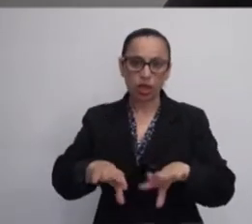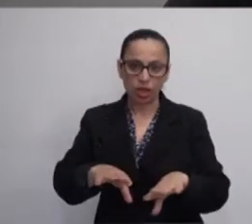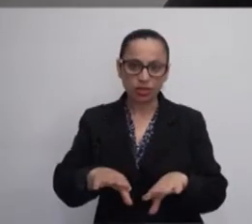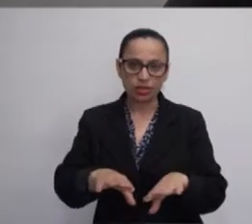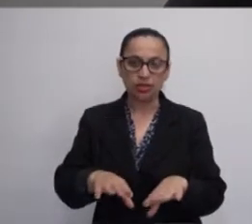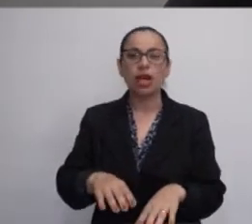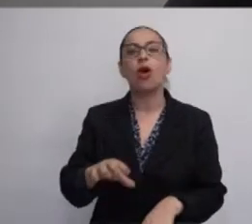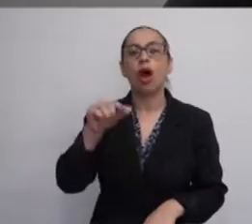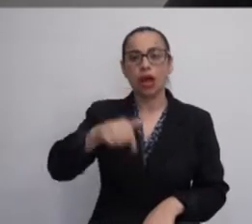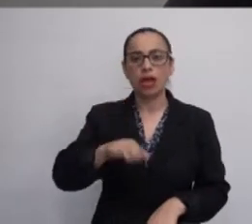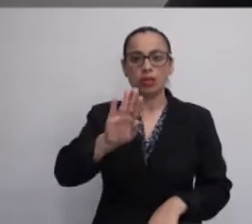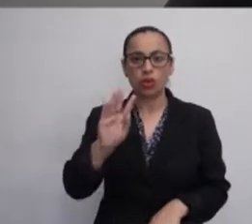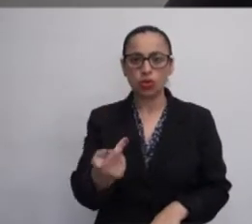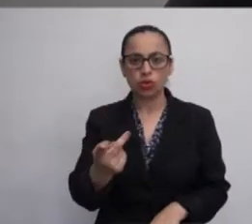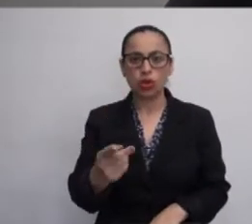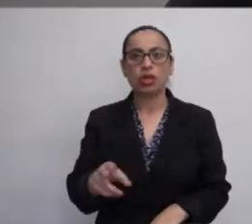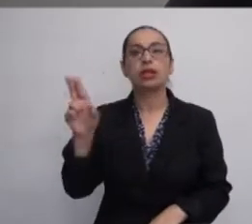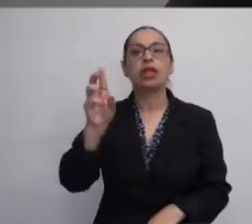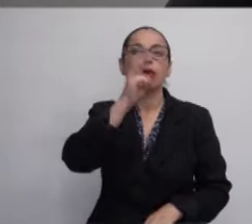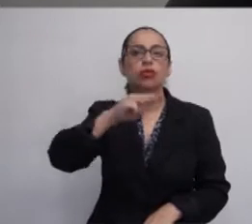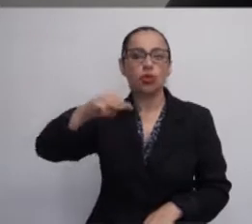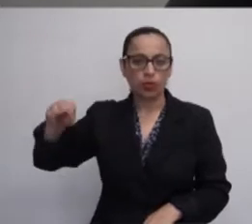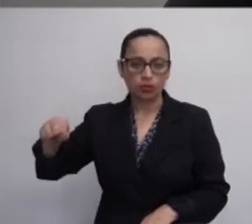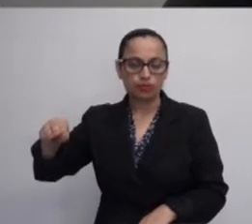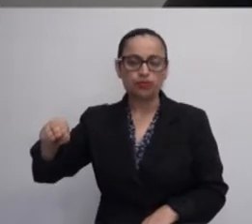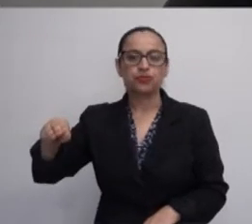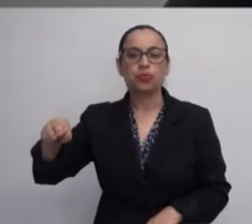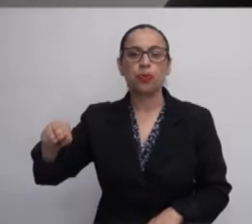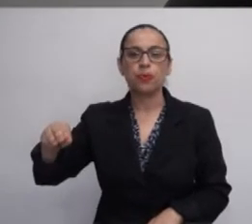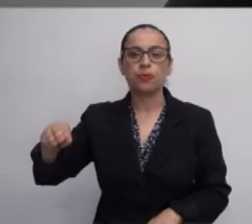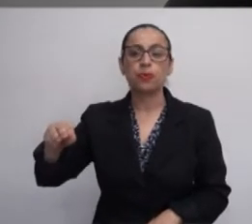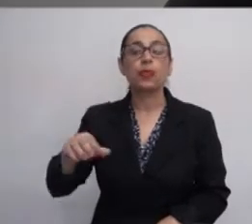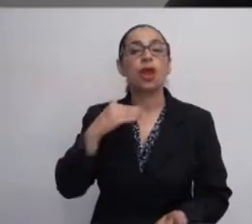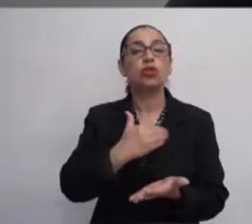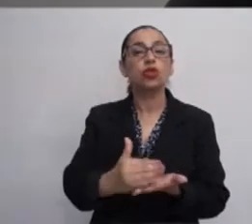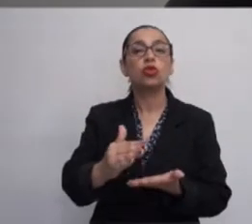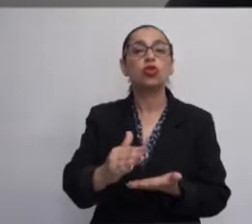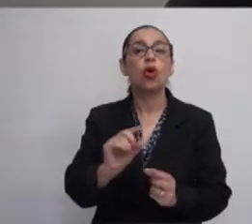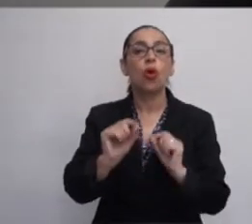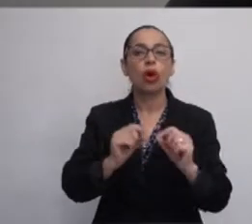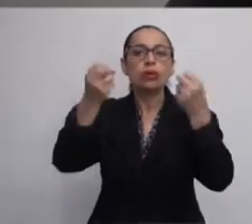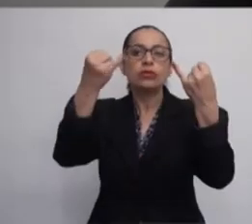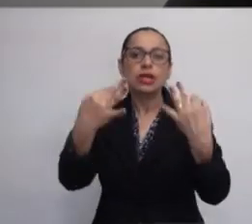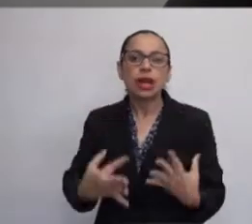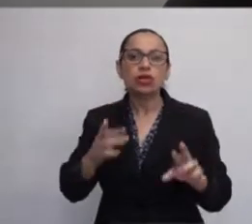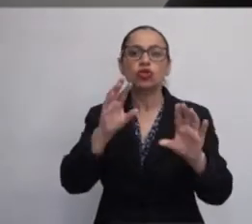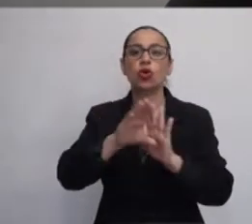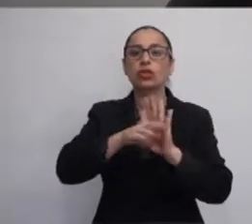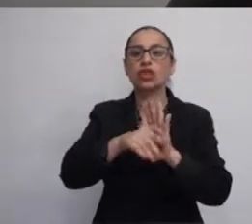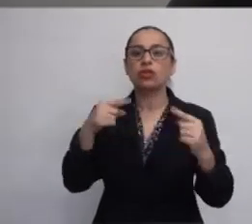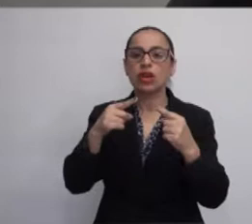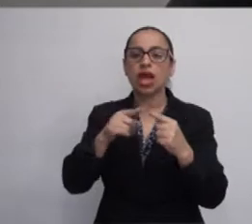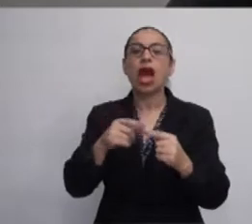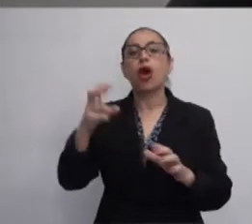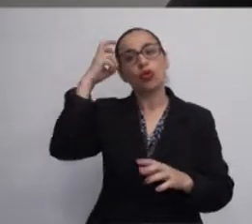Campos Belo Horizonte da Universidade do Estado de Minas Gerais. Iniciou-se tratando dos conceitos referentes à cultura